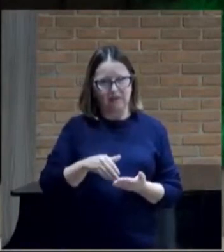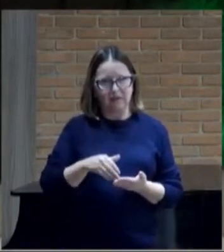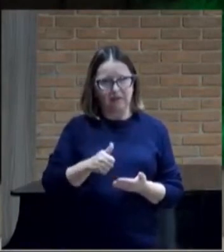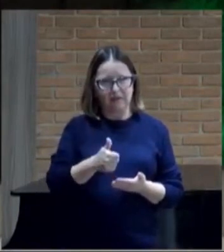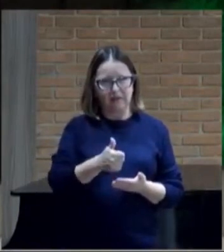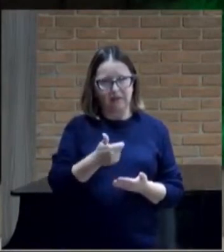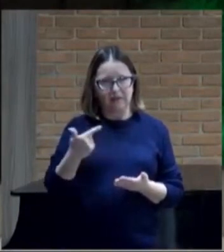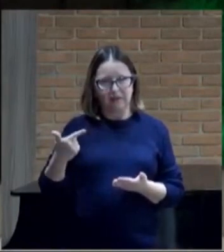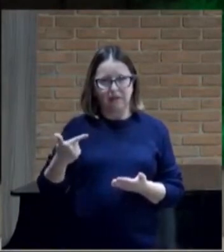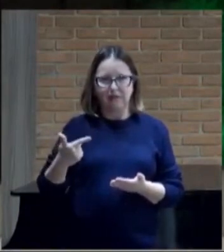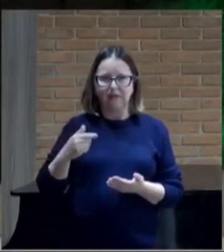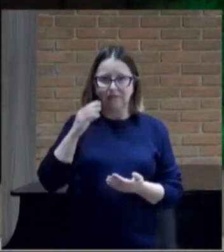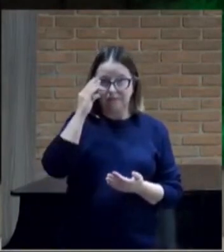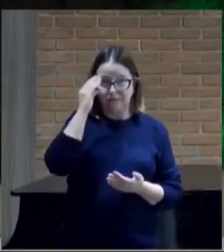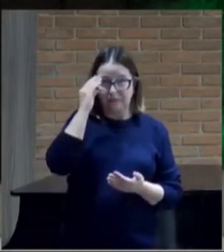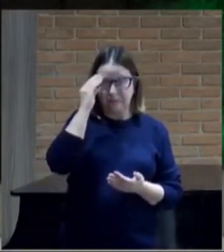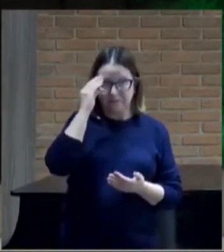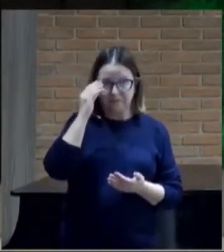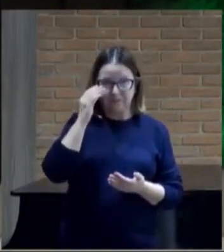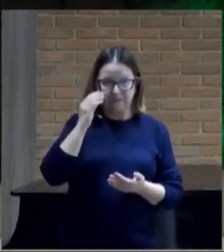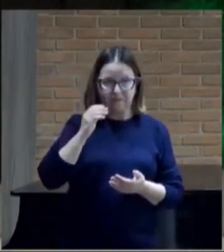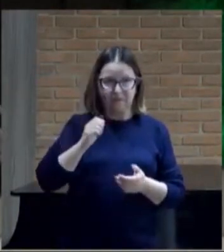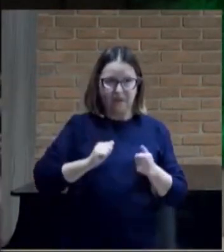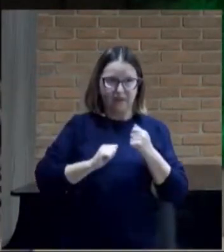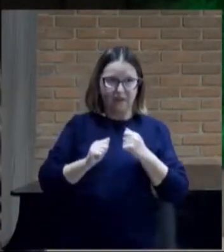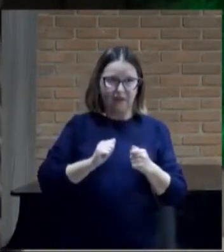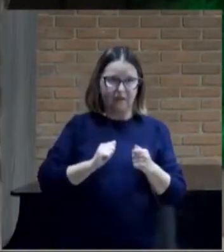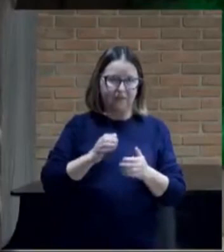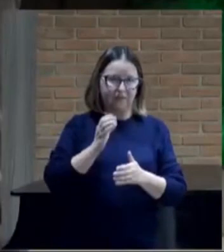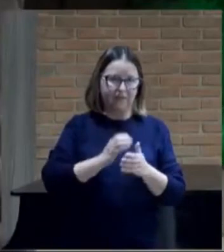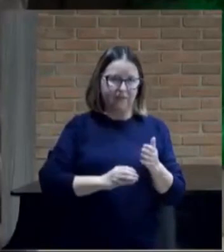12. Atos 13,